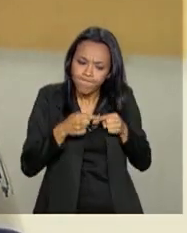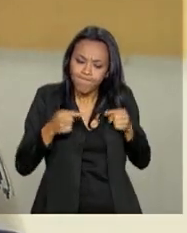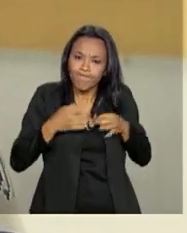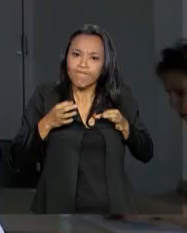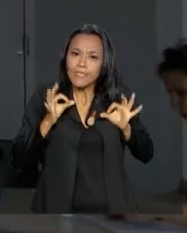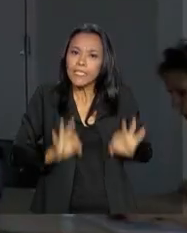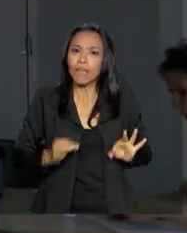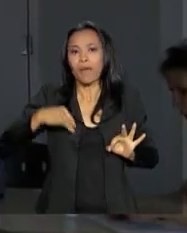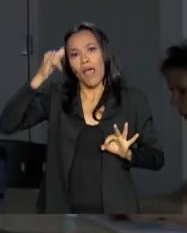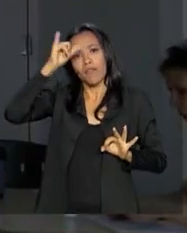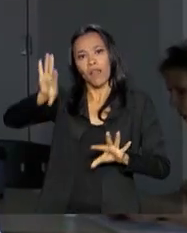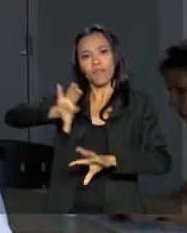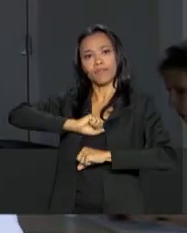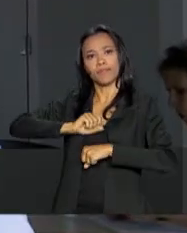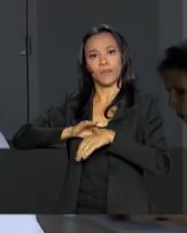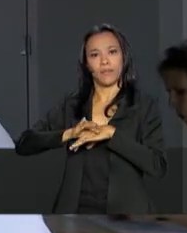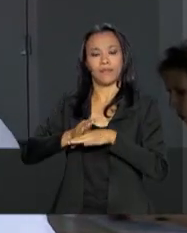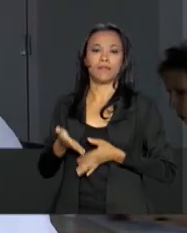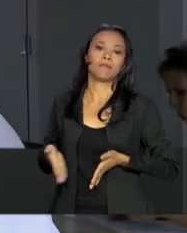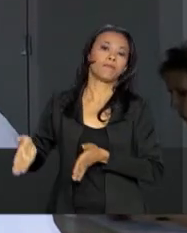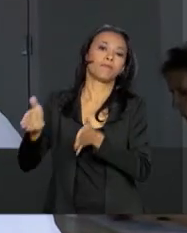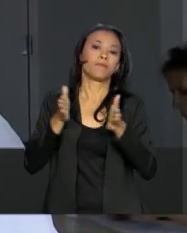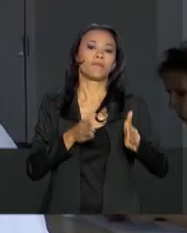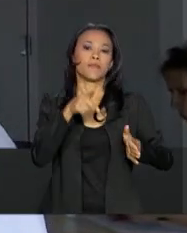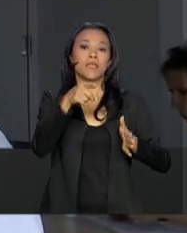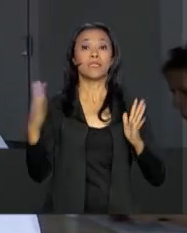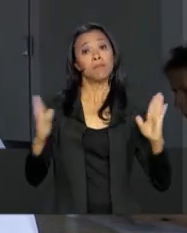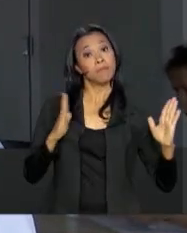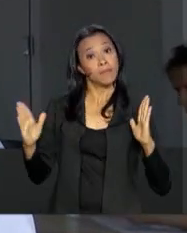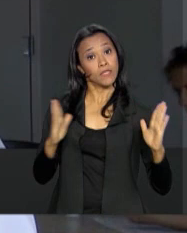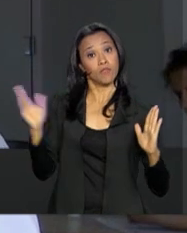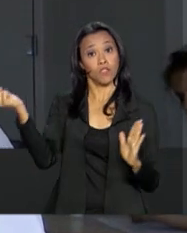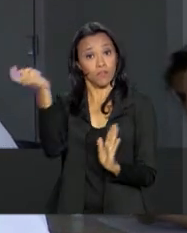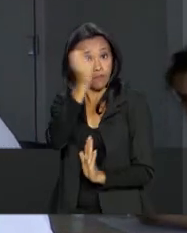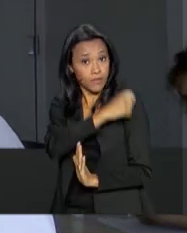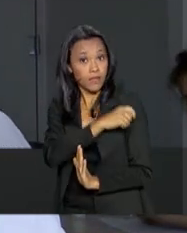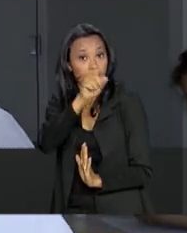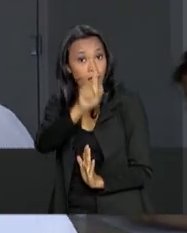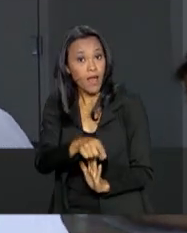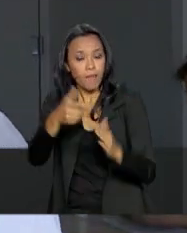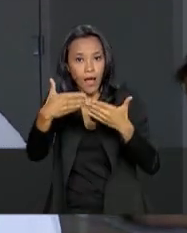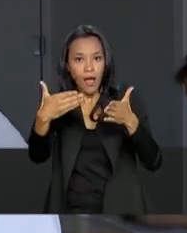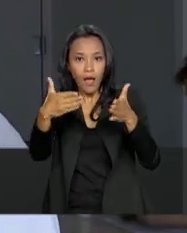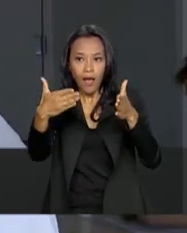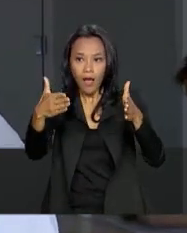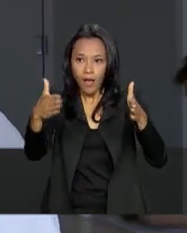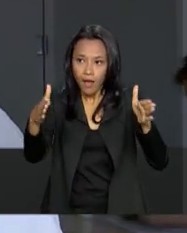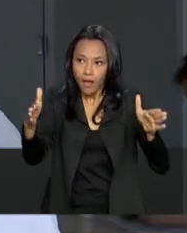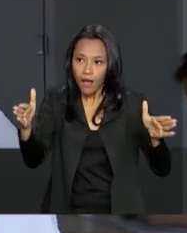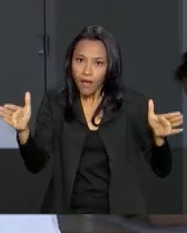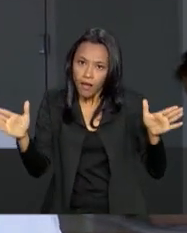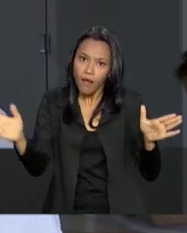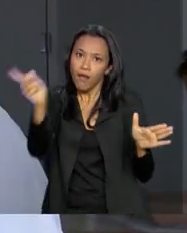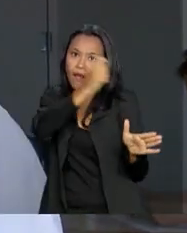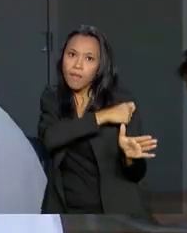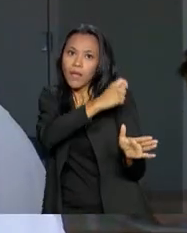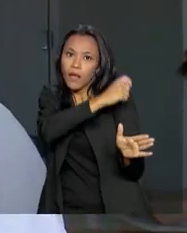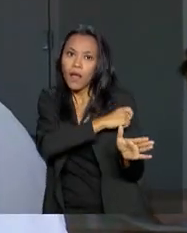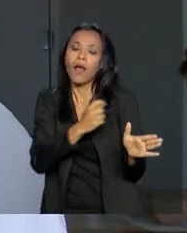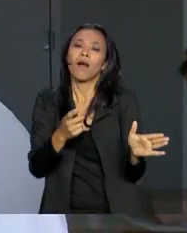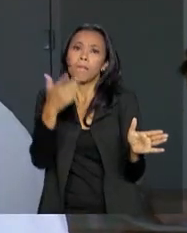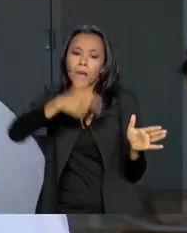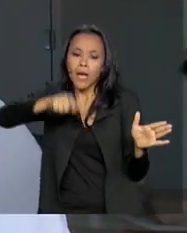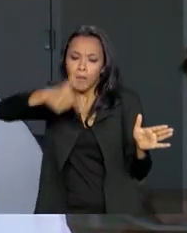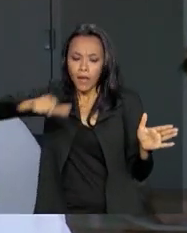doenças, né? Esses momentos de campanha de vacinação servem para ampliar ainda mais a cobertura e fazer com que mais